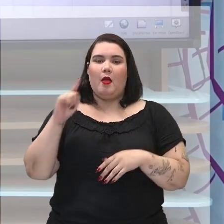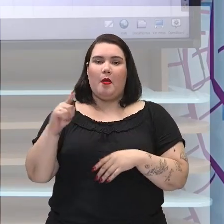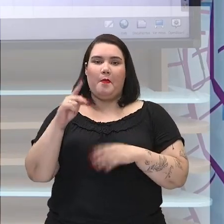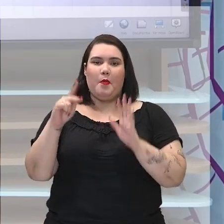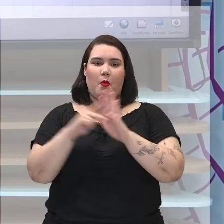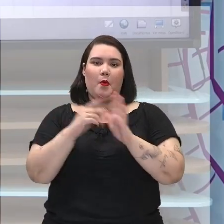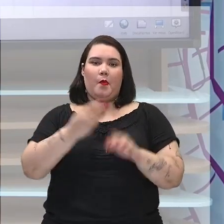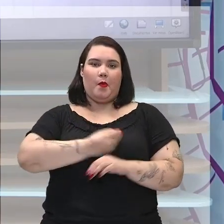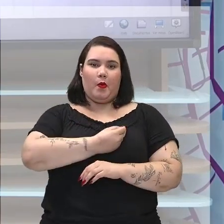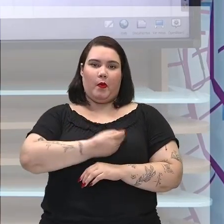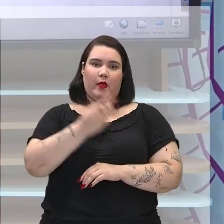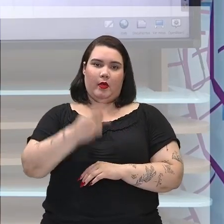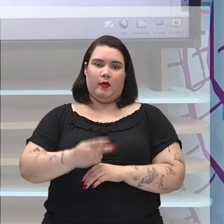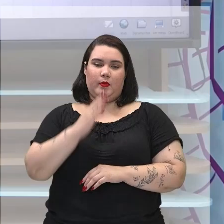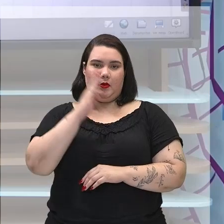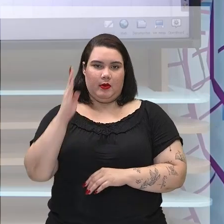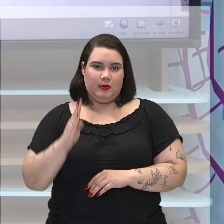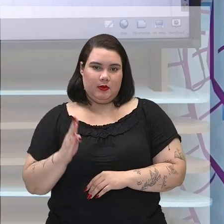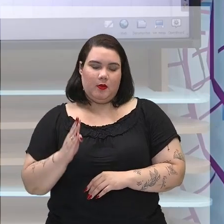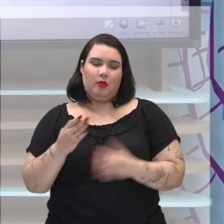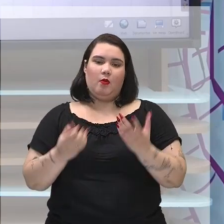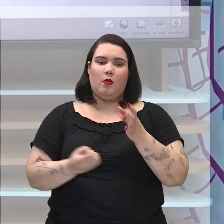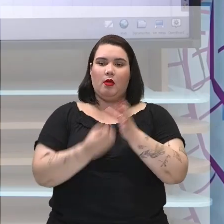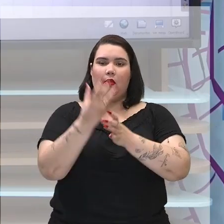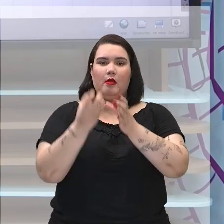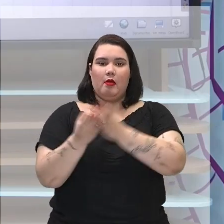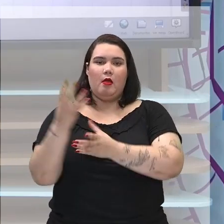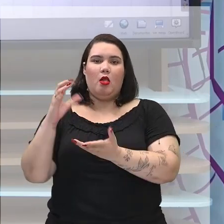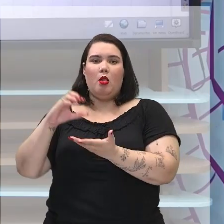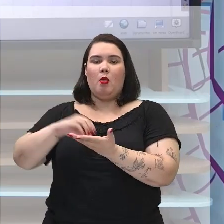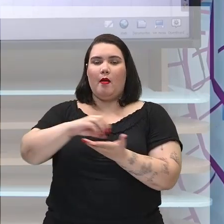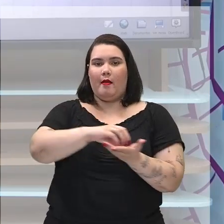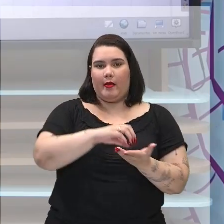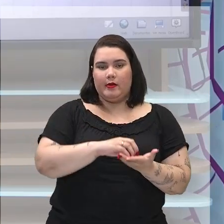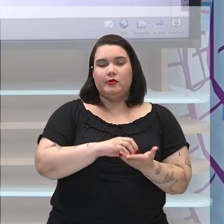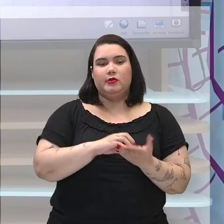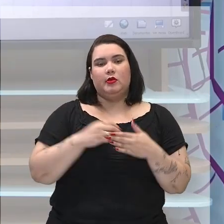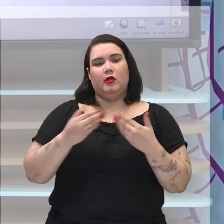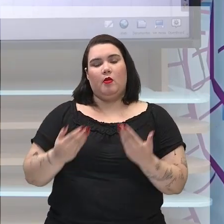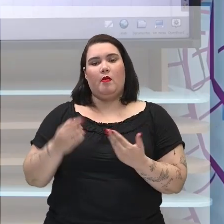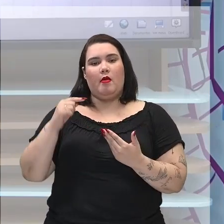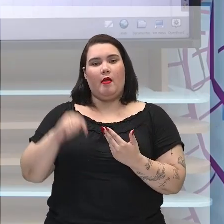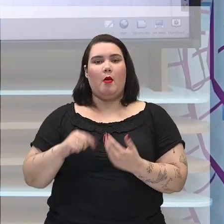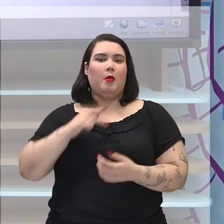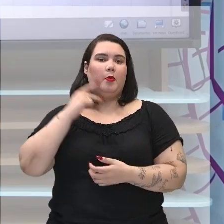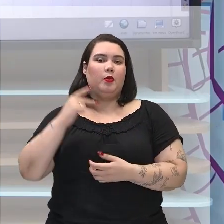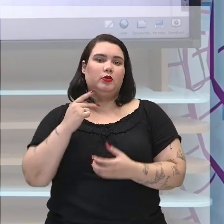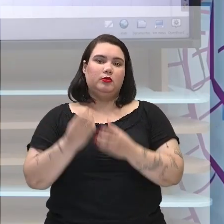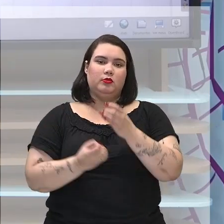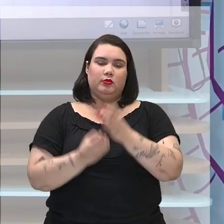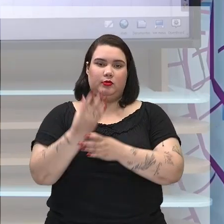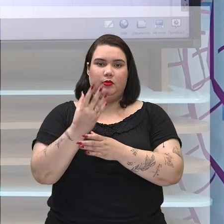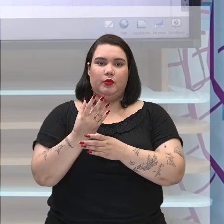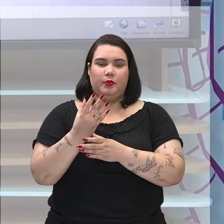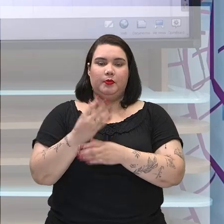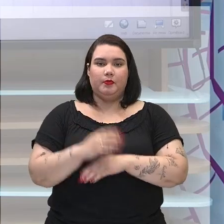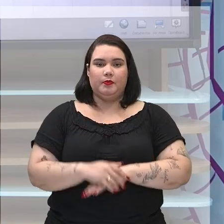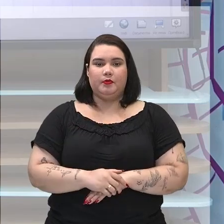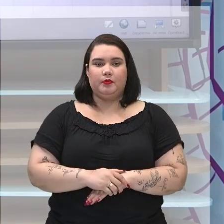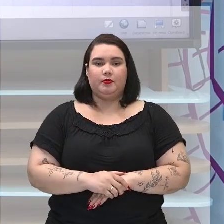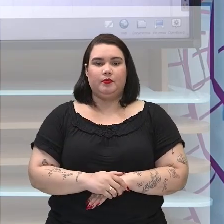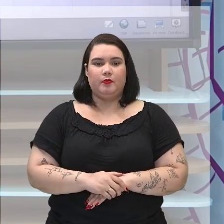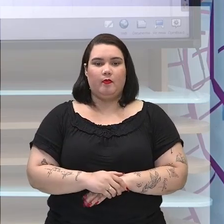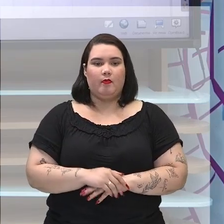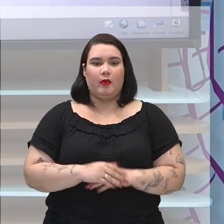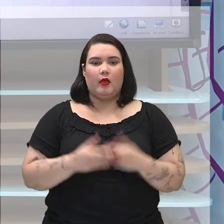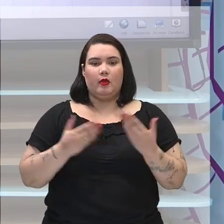mudanças causadas muito por causa de uma política implementada pelo Napoleão Bonaparte e assim